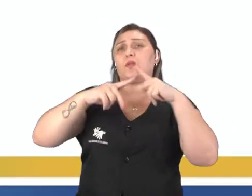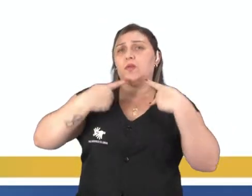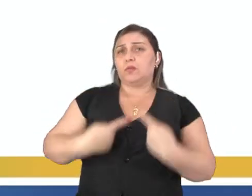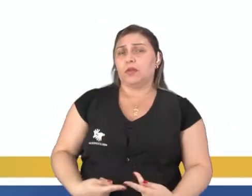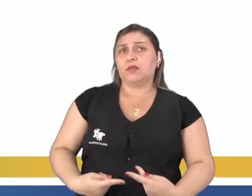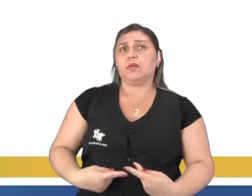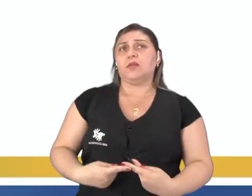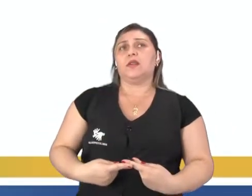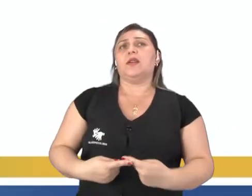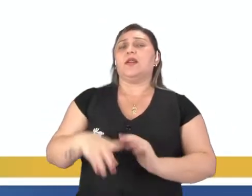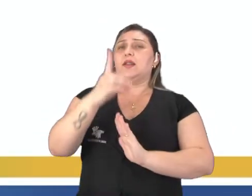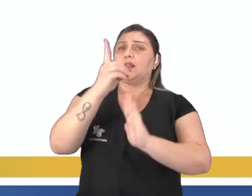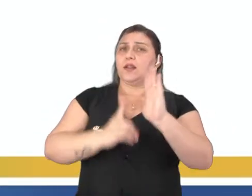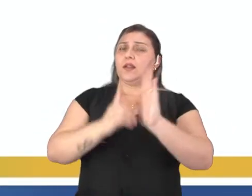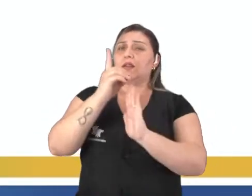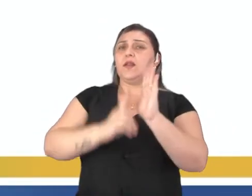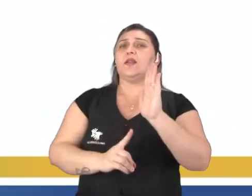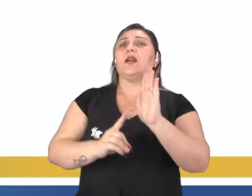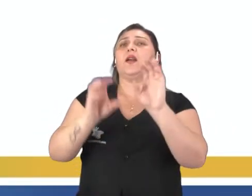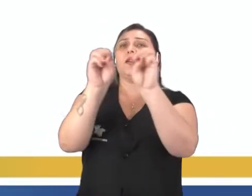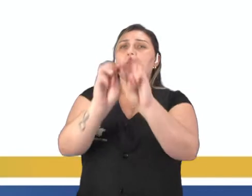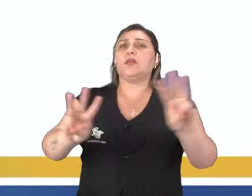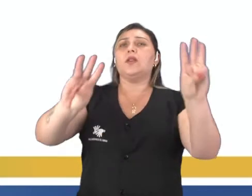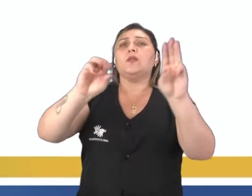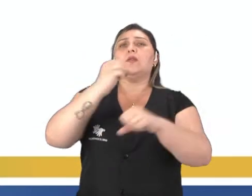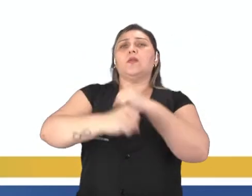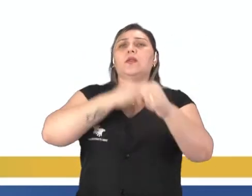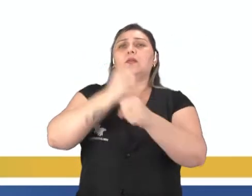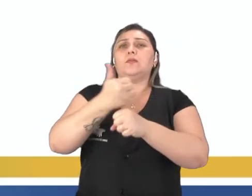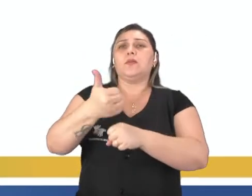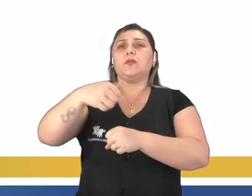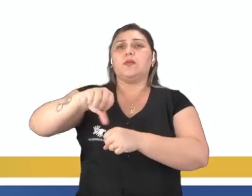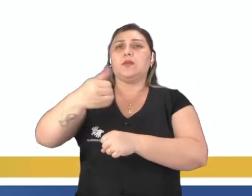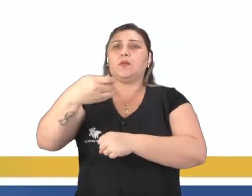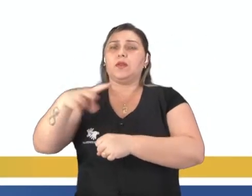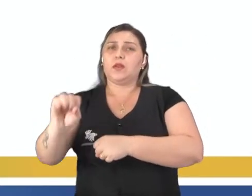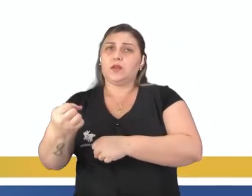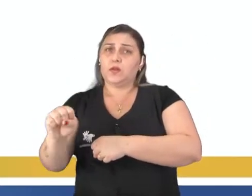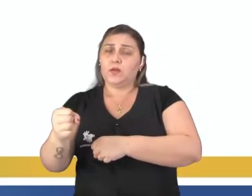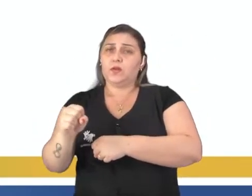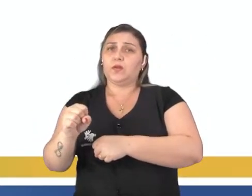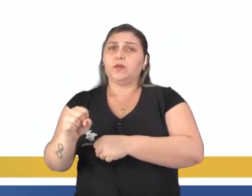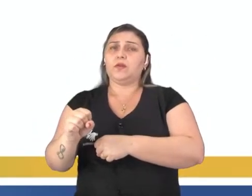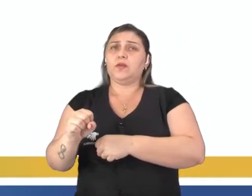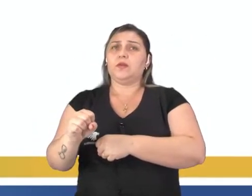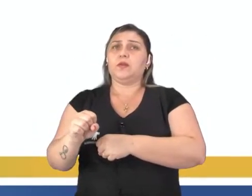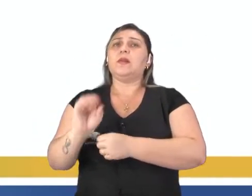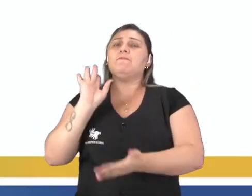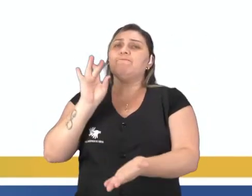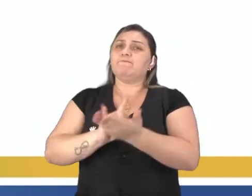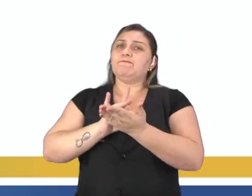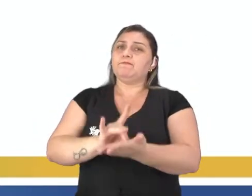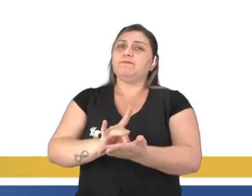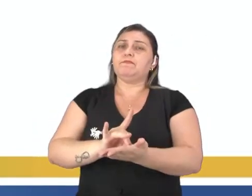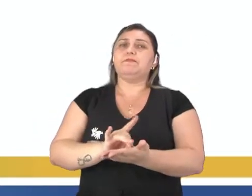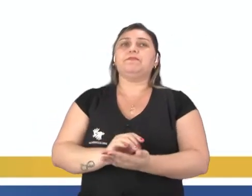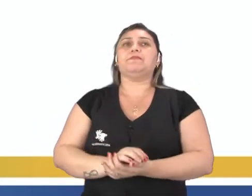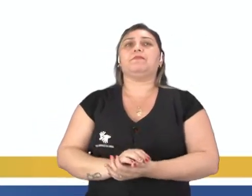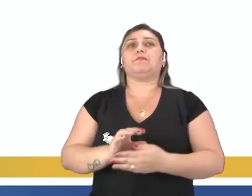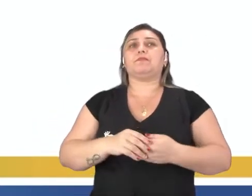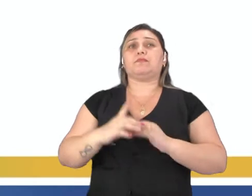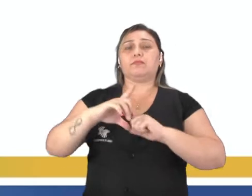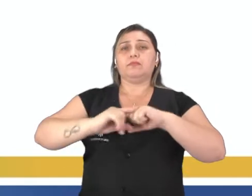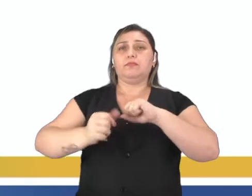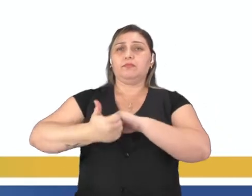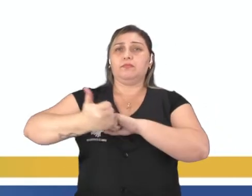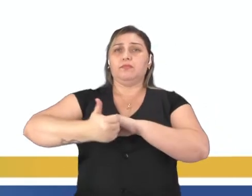que é a Declaração imposta pela ONU no ano de 1948. Não imposta, mas concretizada. Aí a gente tem o artigo